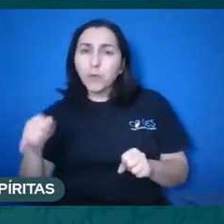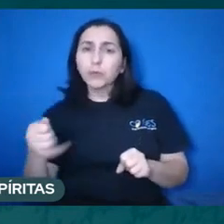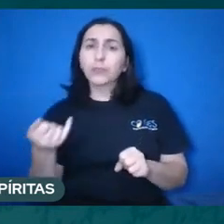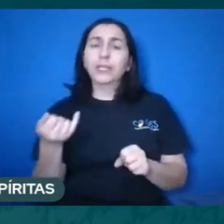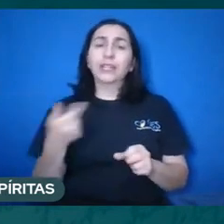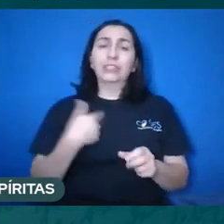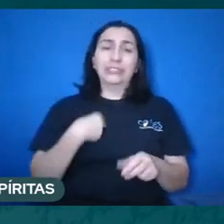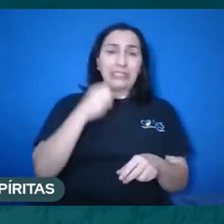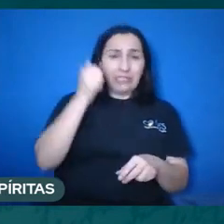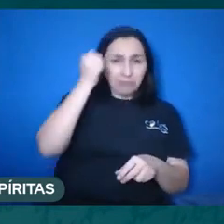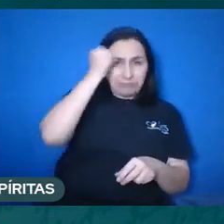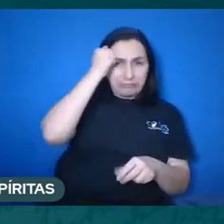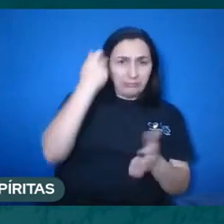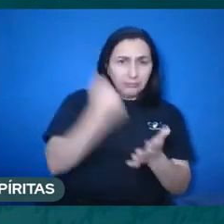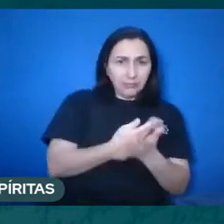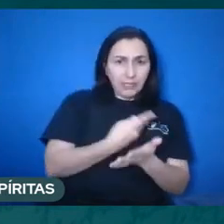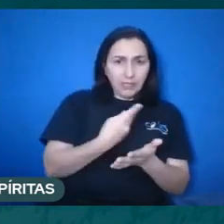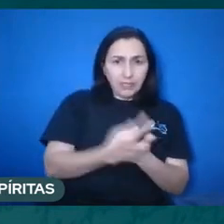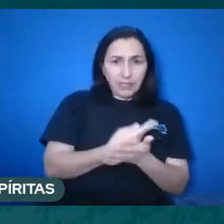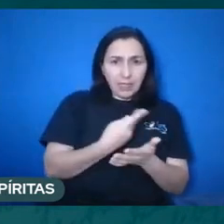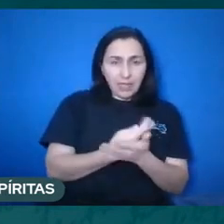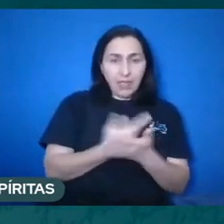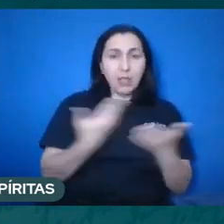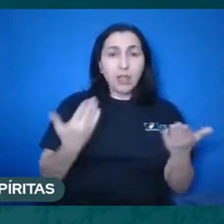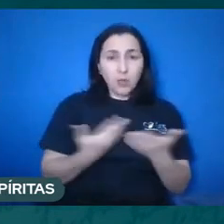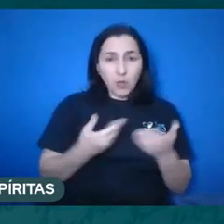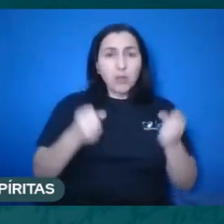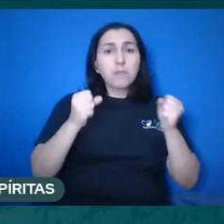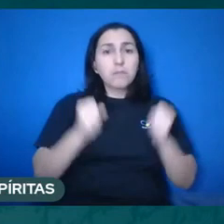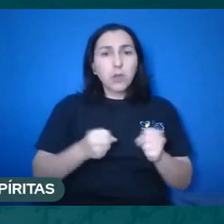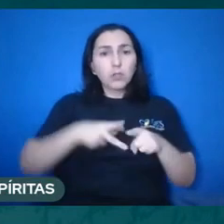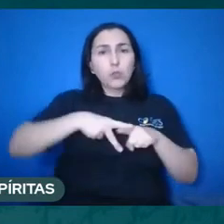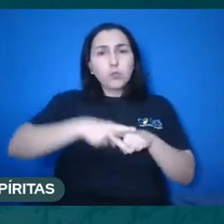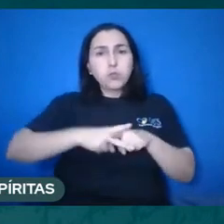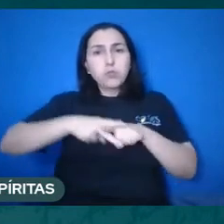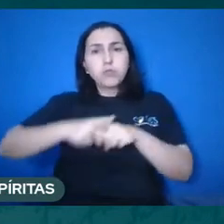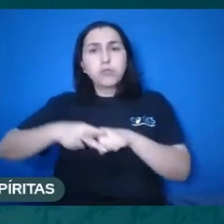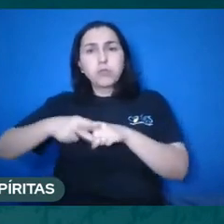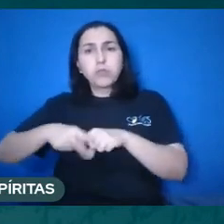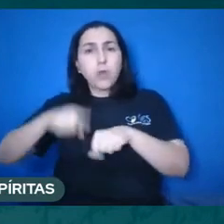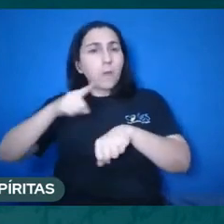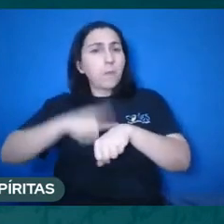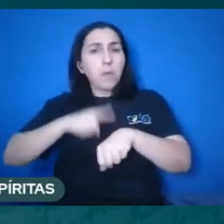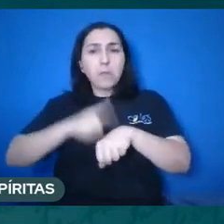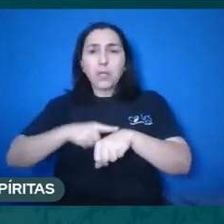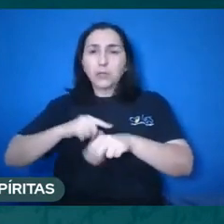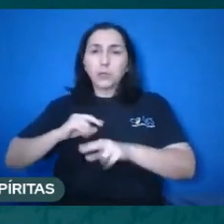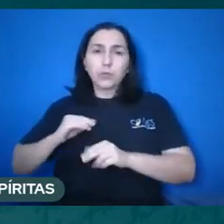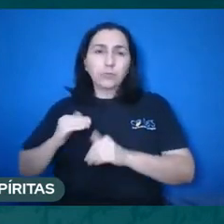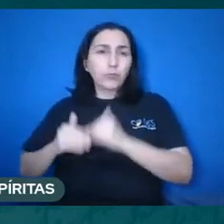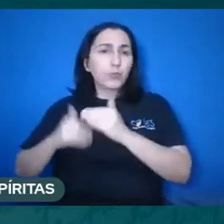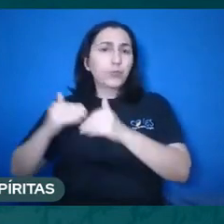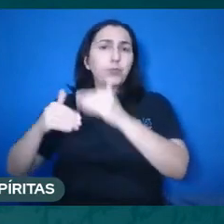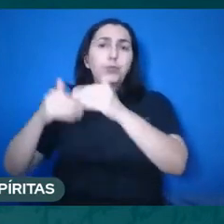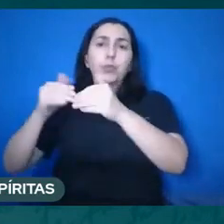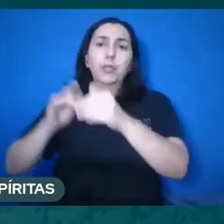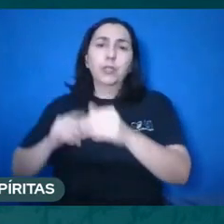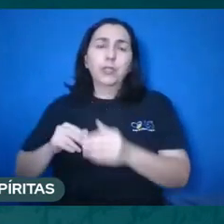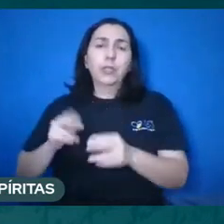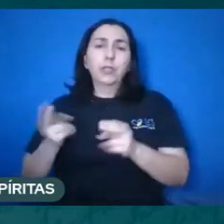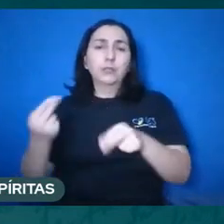porque nós somos os mesmos espíritos em momentos diferentes, uma encarnação, outra